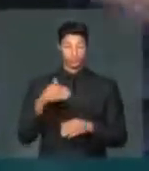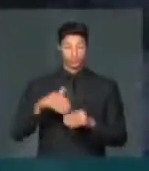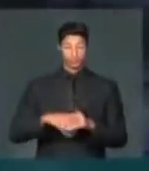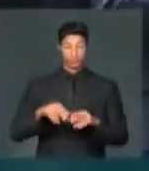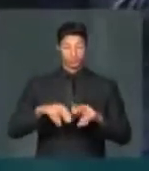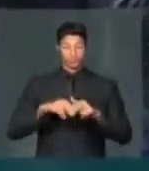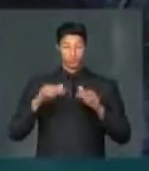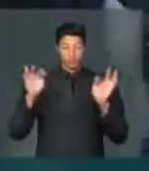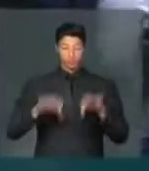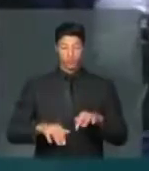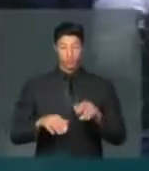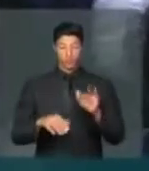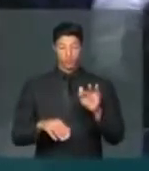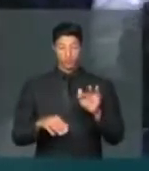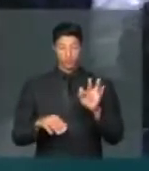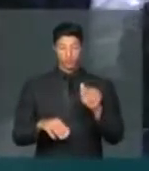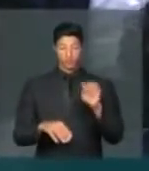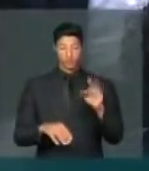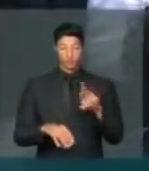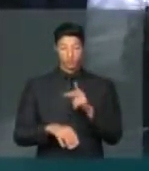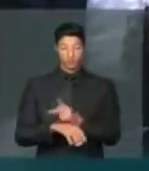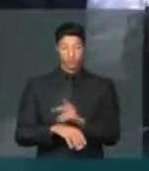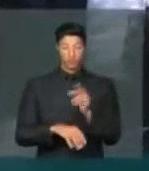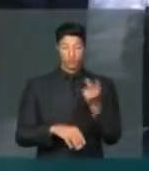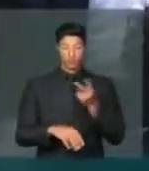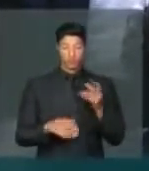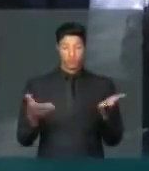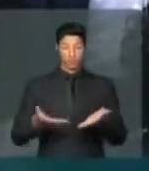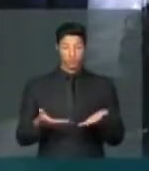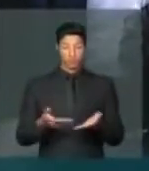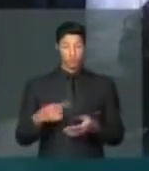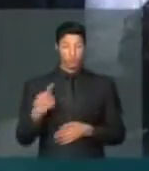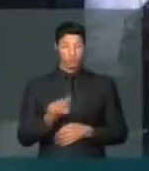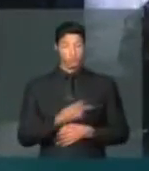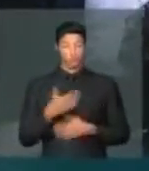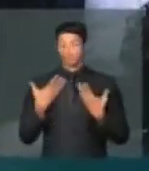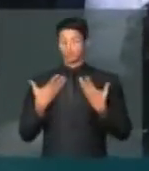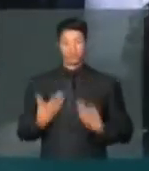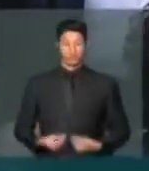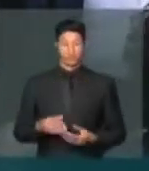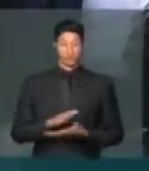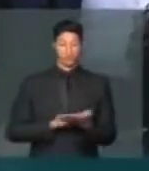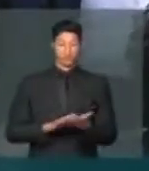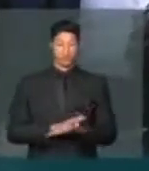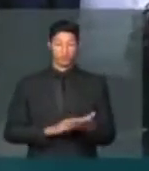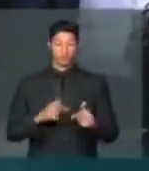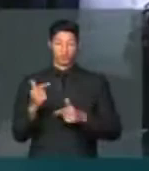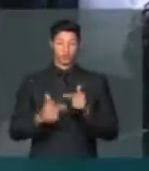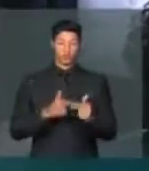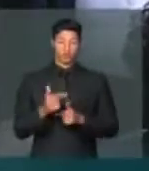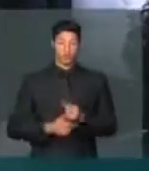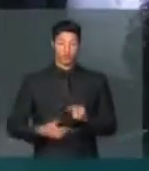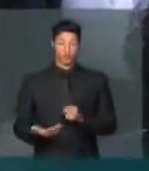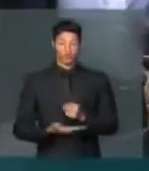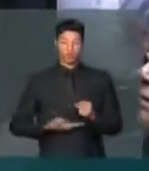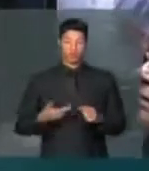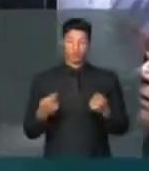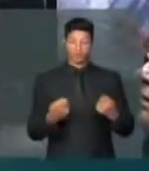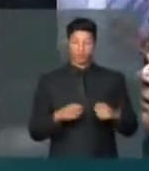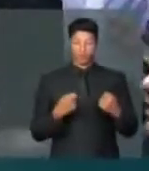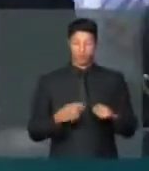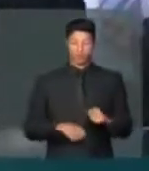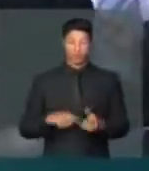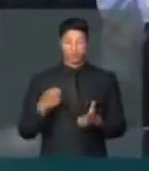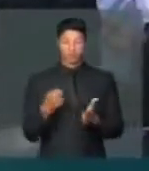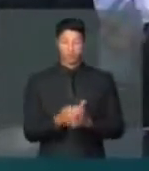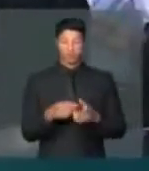votamos pelo fim do fator previdenciário segundo lugar, nós não aceitamos são os trabalhadores na base que precisam